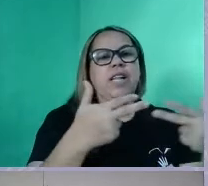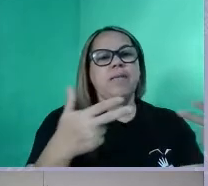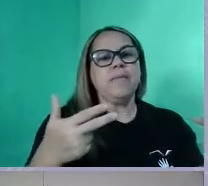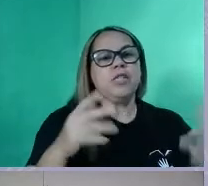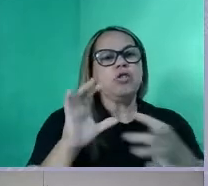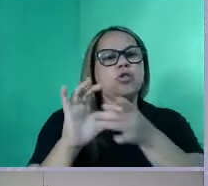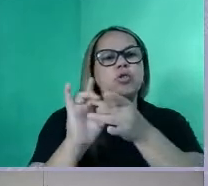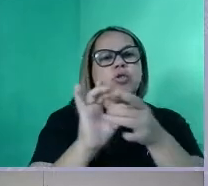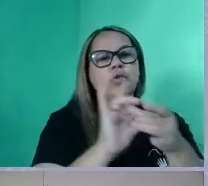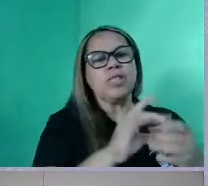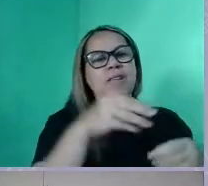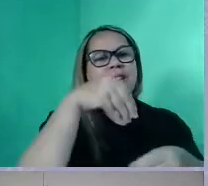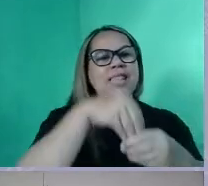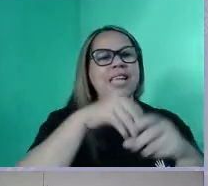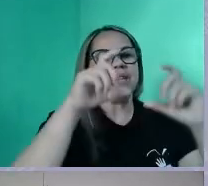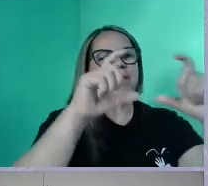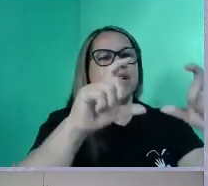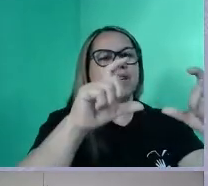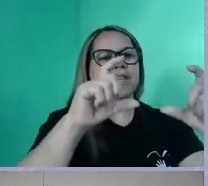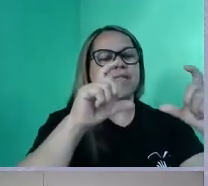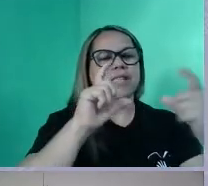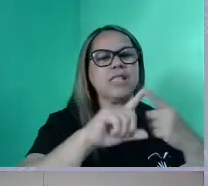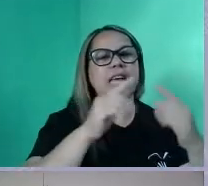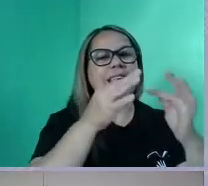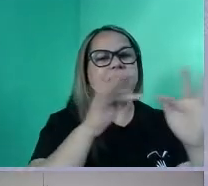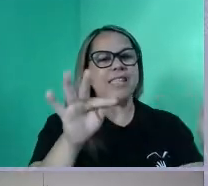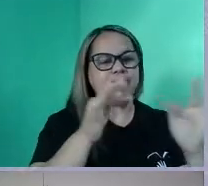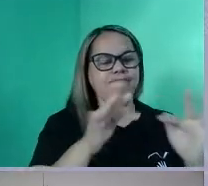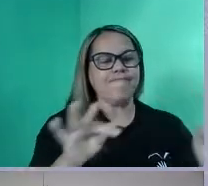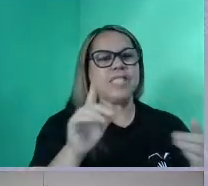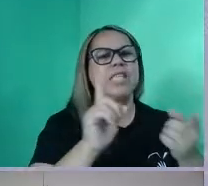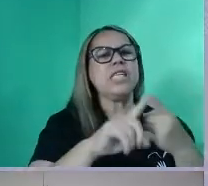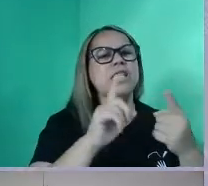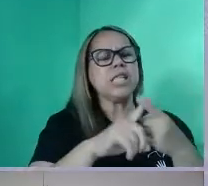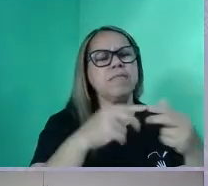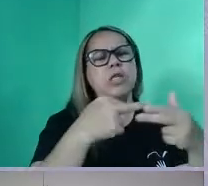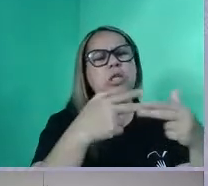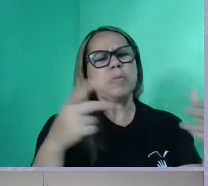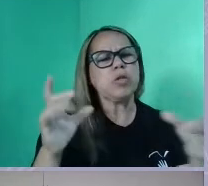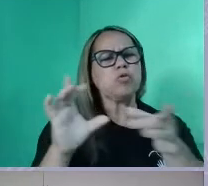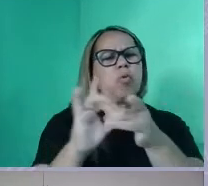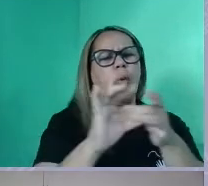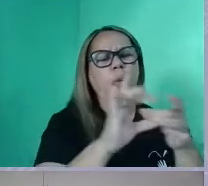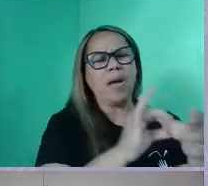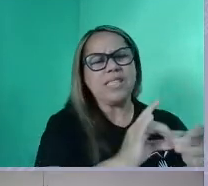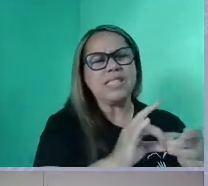dentro do parágrafo, entre as orações, e elemento de coesão,